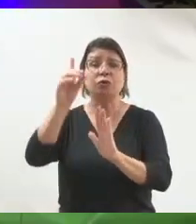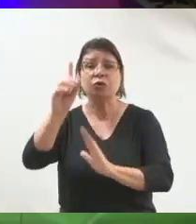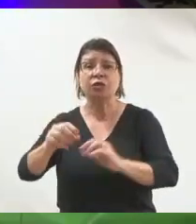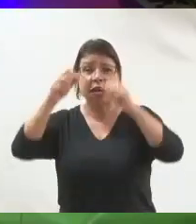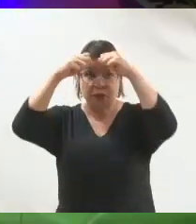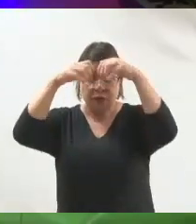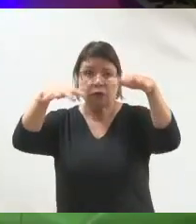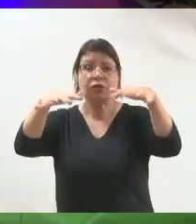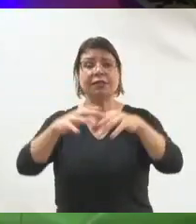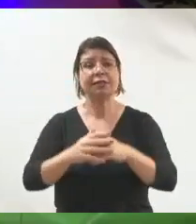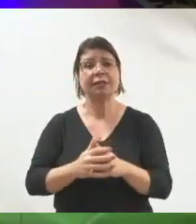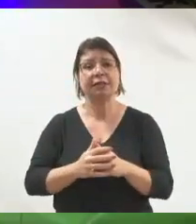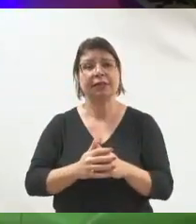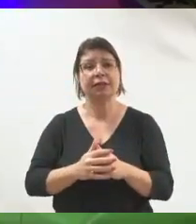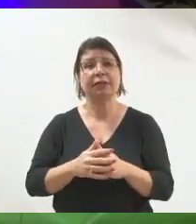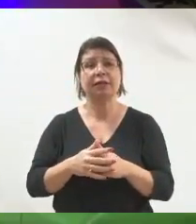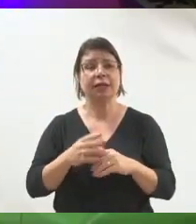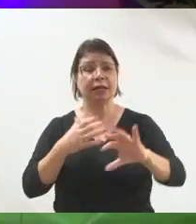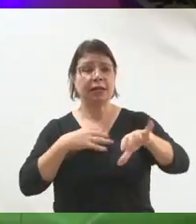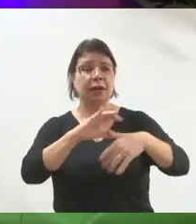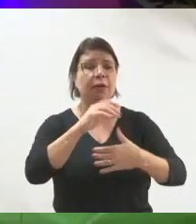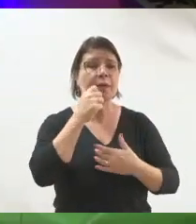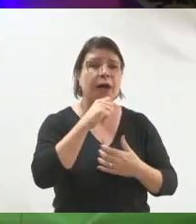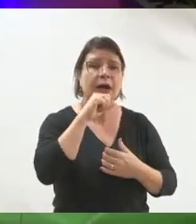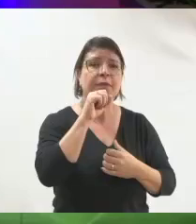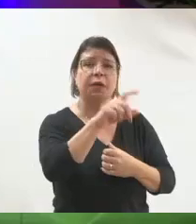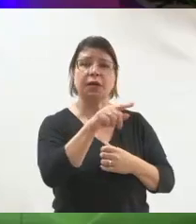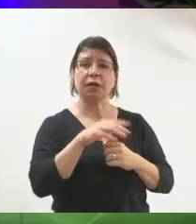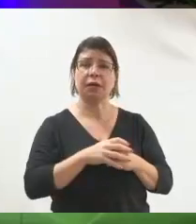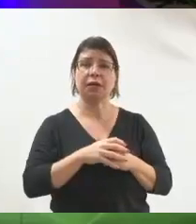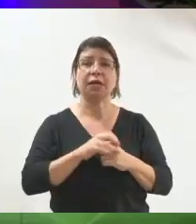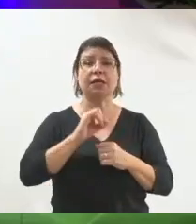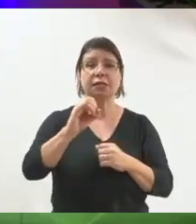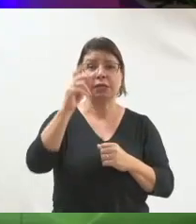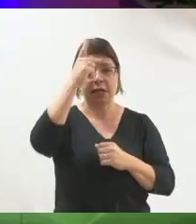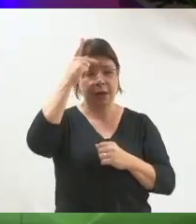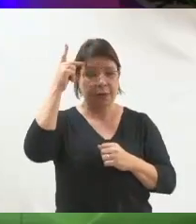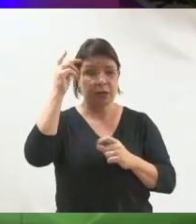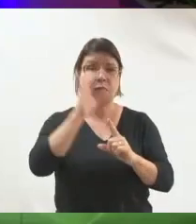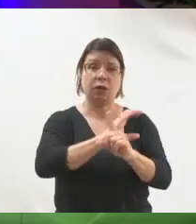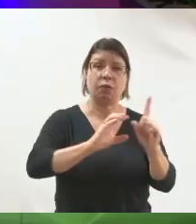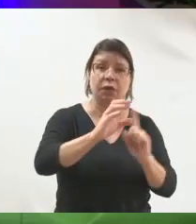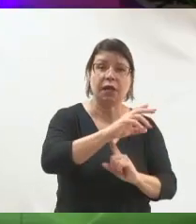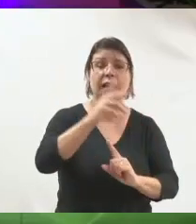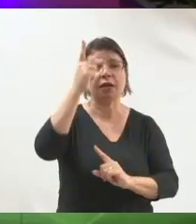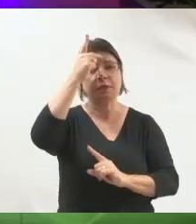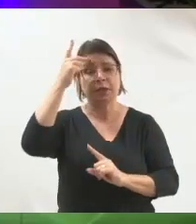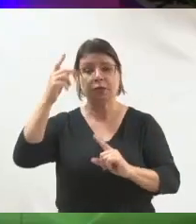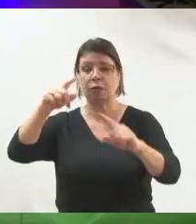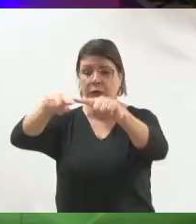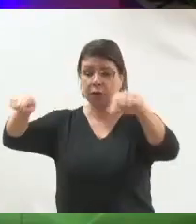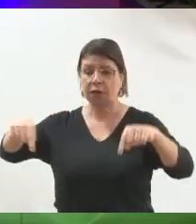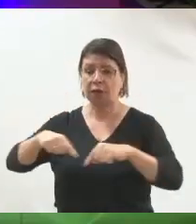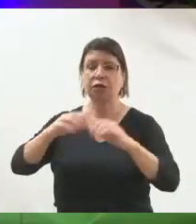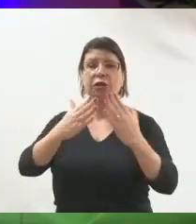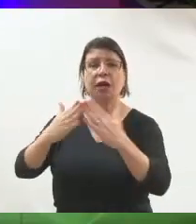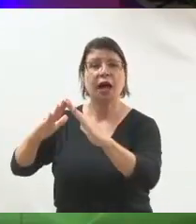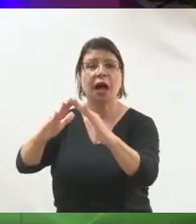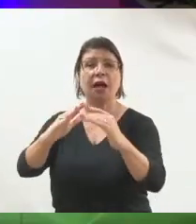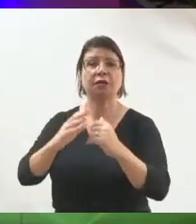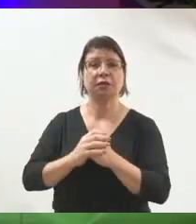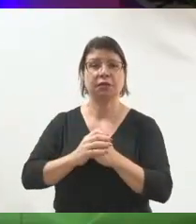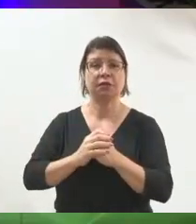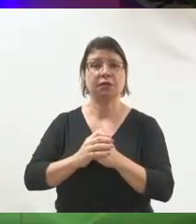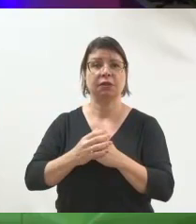a ver com quem você vai falar. Se é com o pessoal do bairro, se é com o pessoal que tem a mesma causa que você, que vive o que